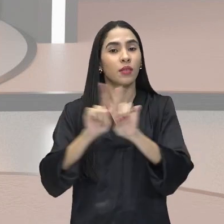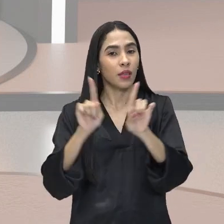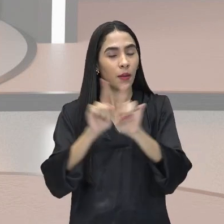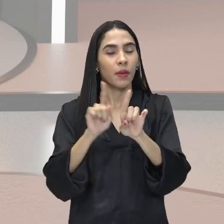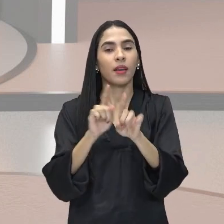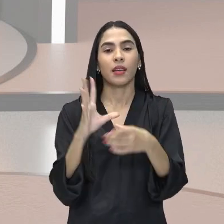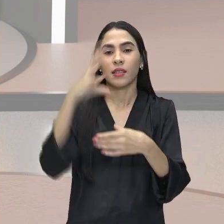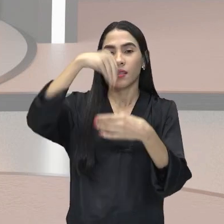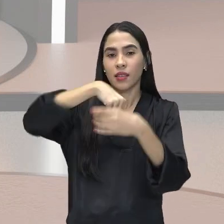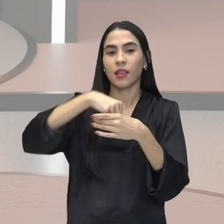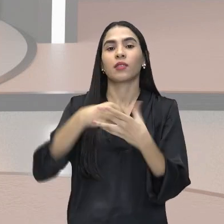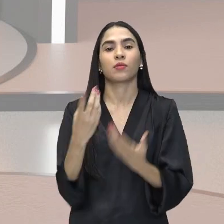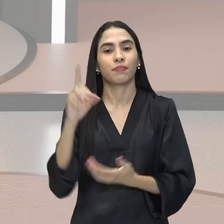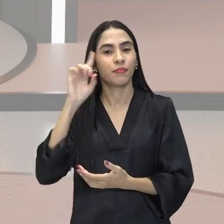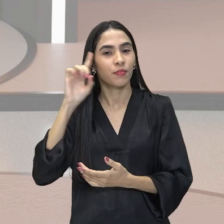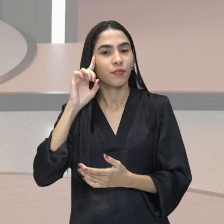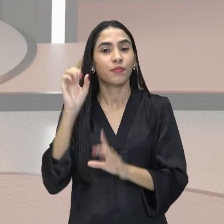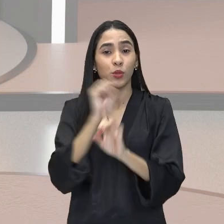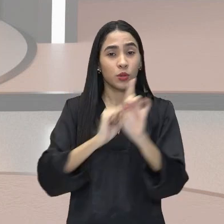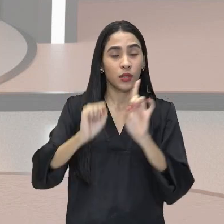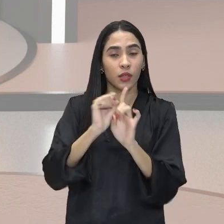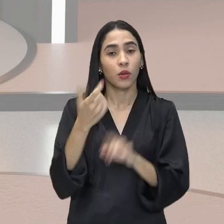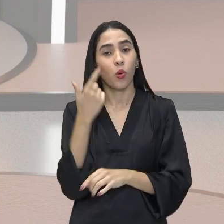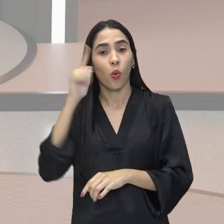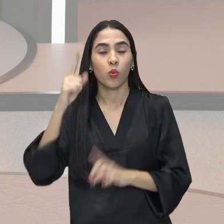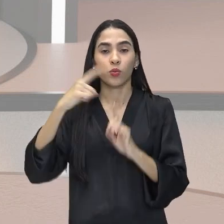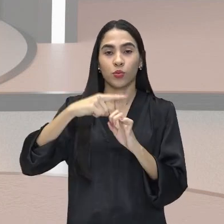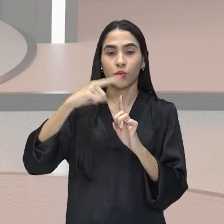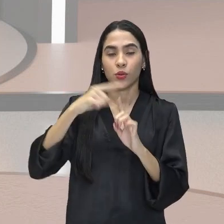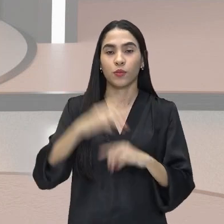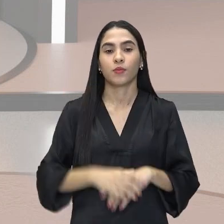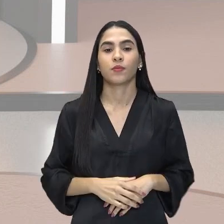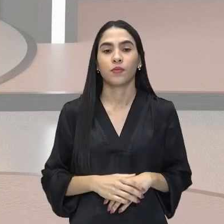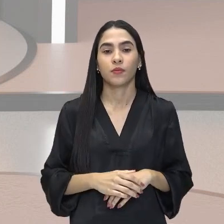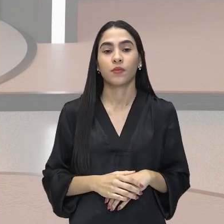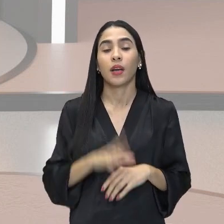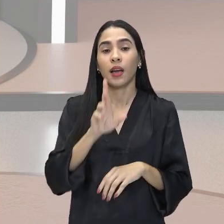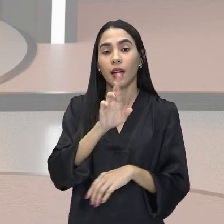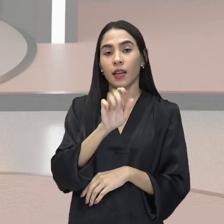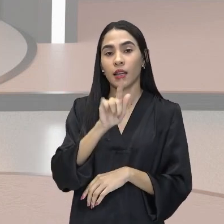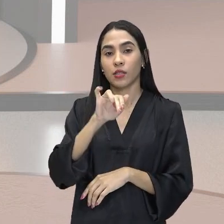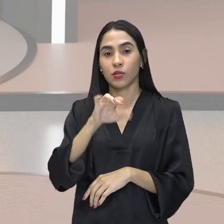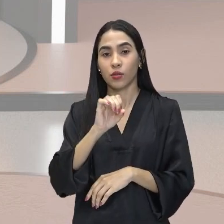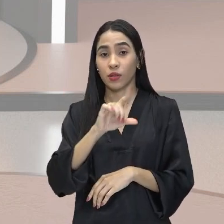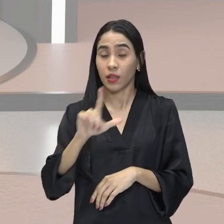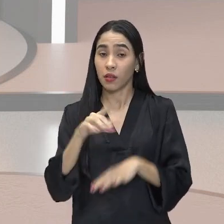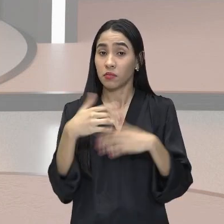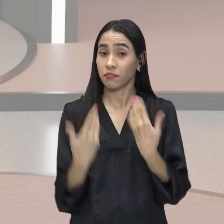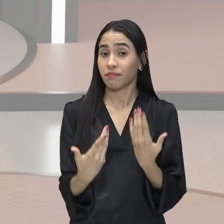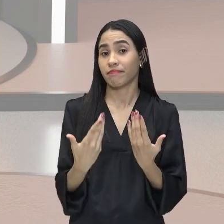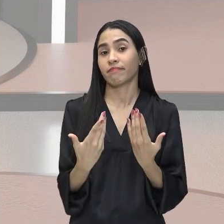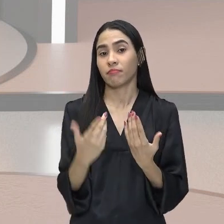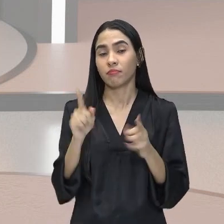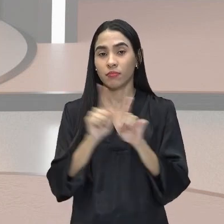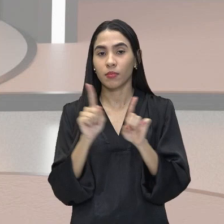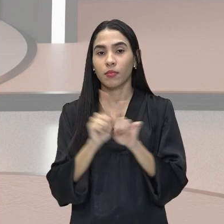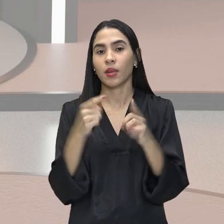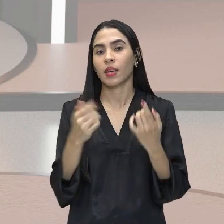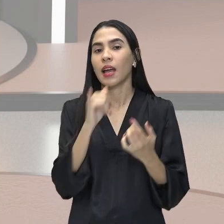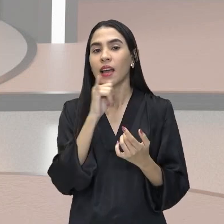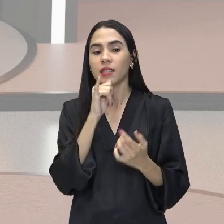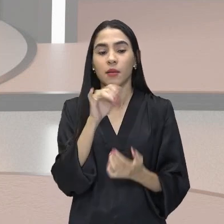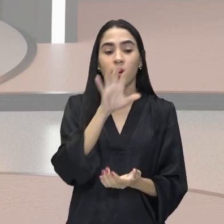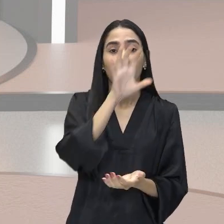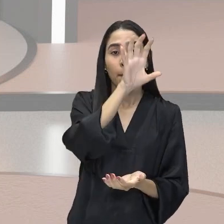presente no nosso dia a dia. Outro tipo de desigualdade é a regional. Por incrível que pareça, entre determinadas